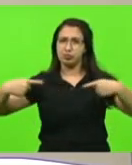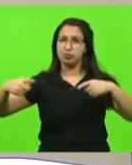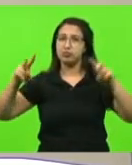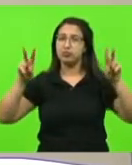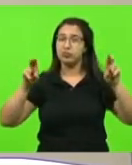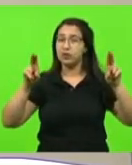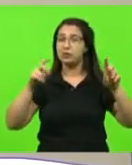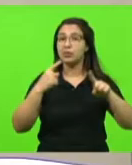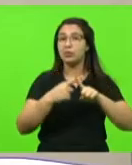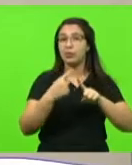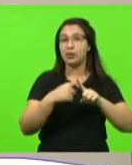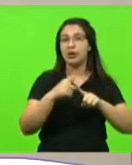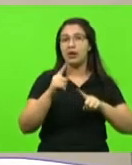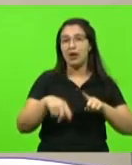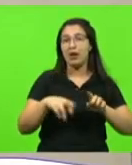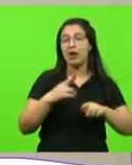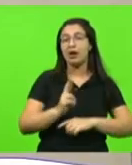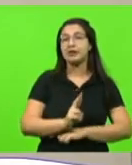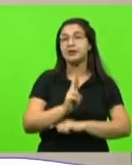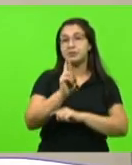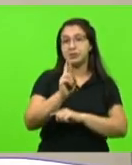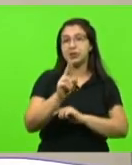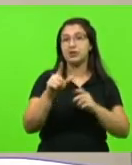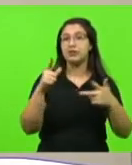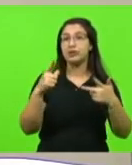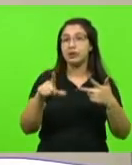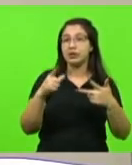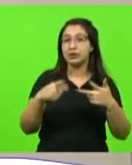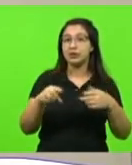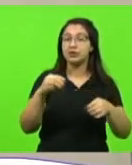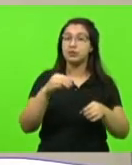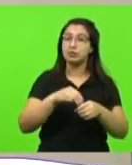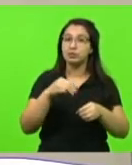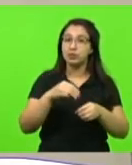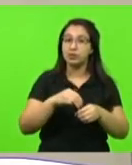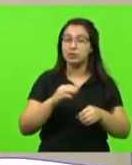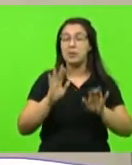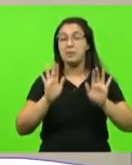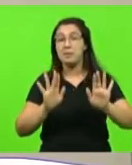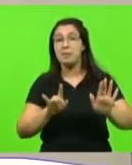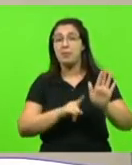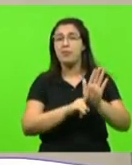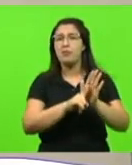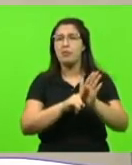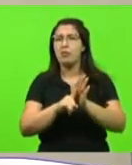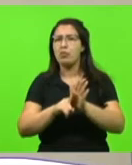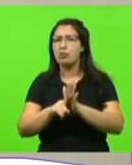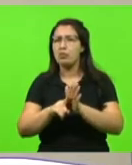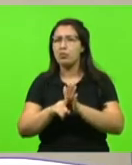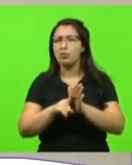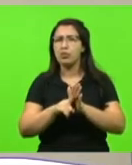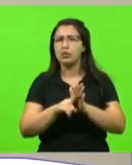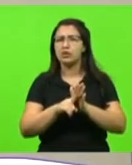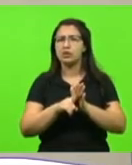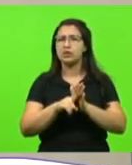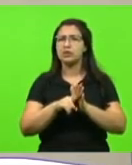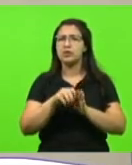essa competência é uma competência de legislação municipal, mas a fiscalização eletrônica, como a gente estava falando,